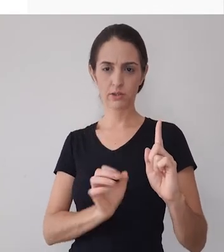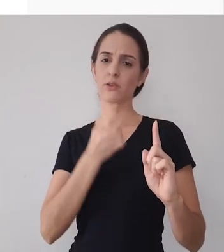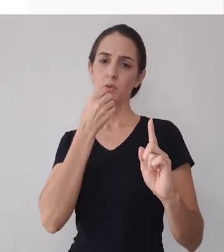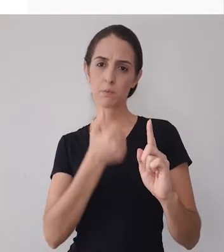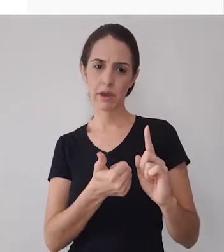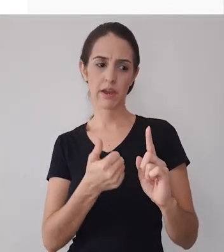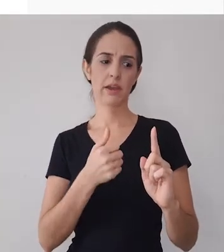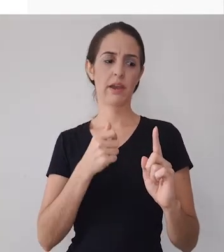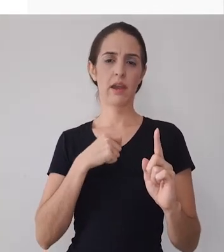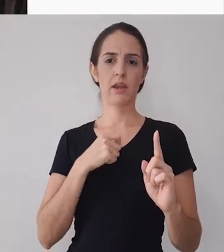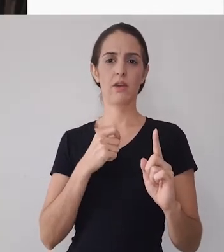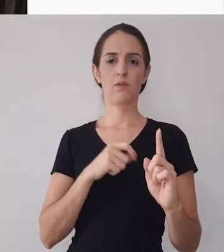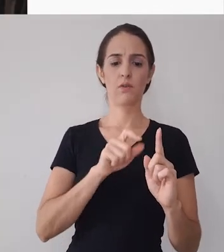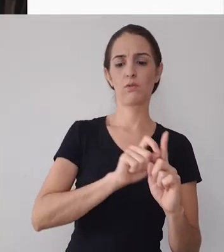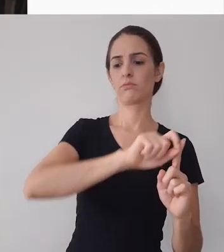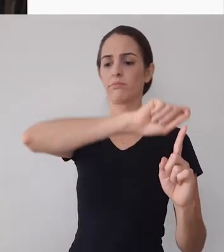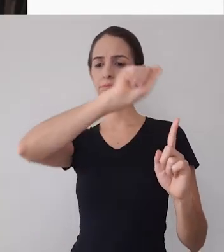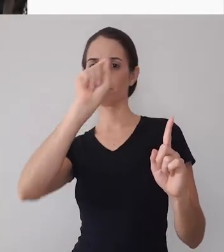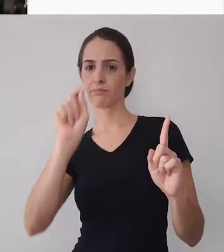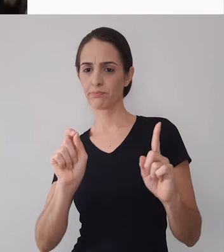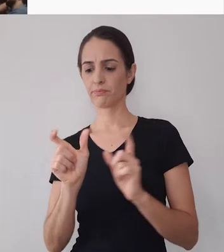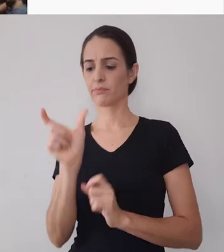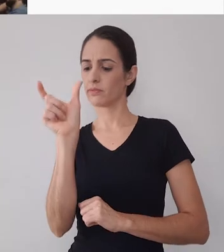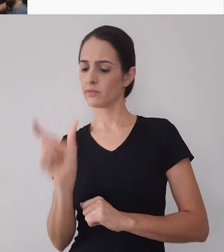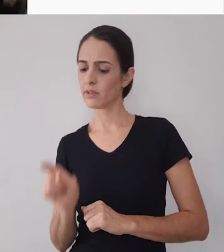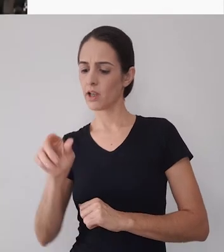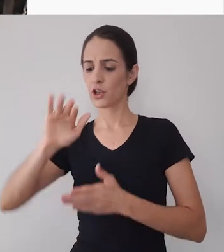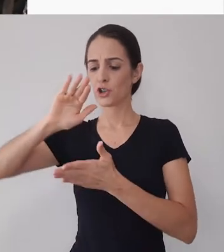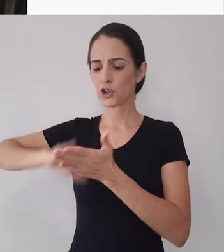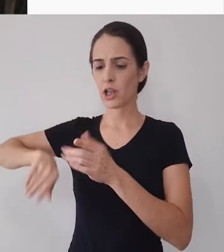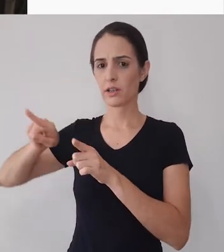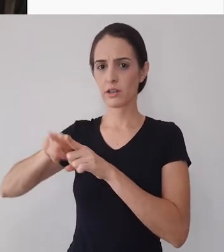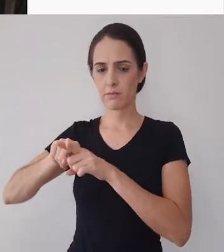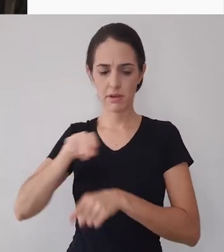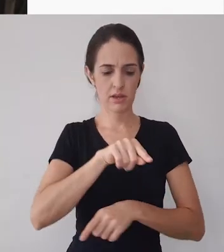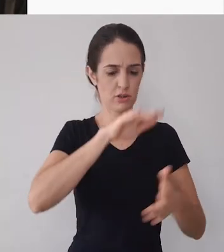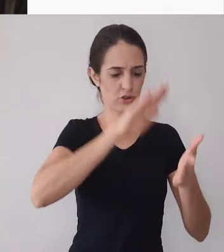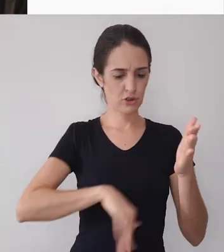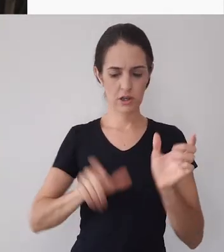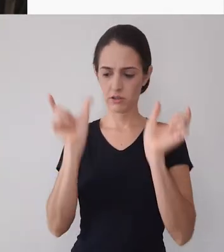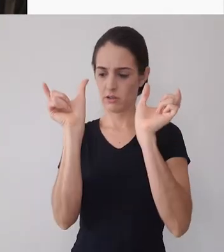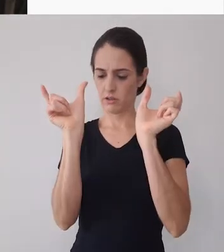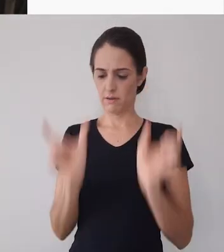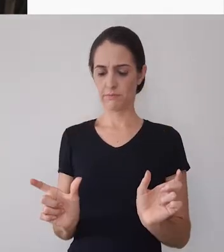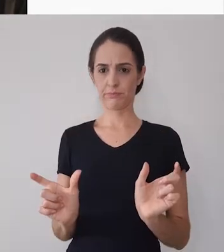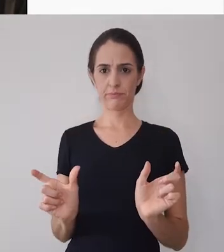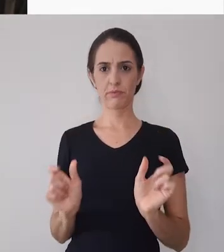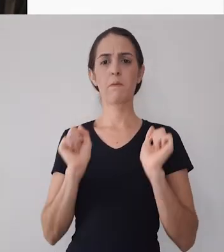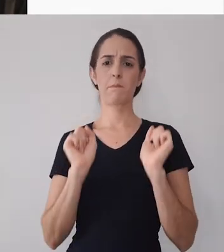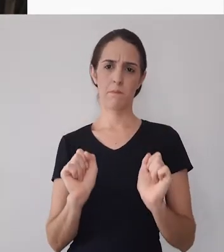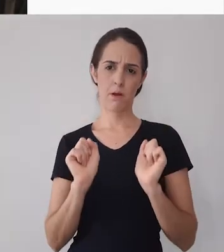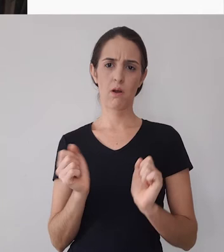coloquei aqui um corte posso posicionar minha cabeça em outro local acho que essa parte do vídeo não ficou legal quero cortar também então também posso clicar em